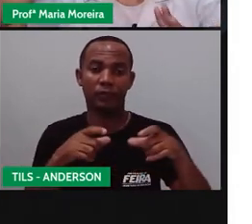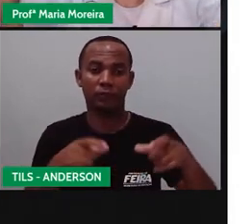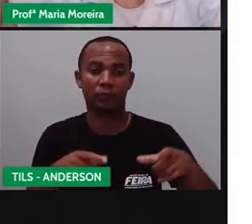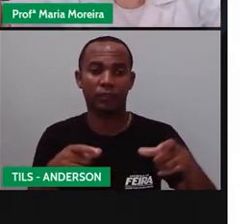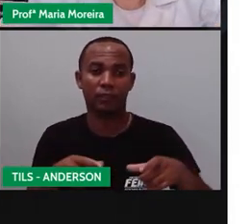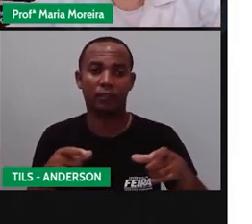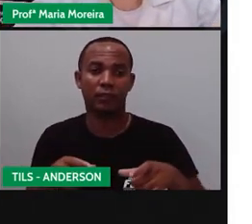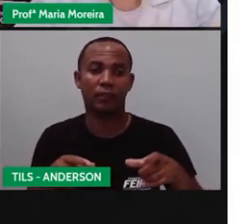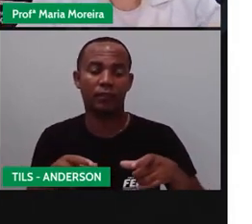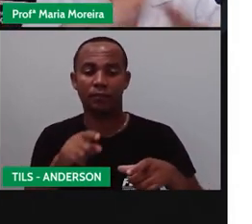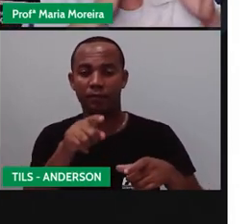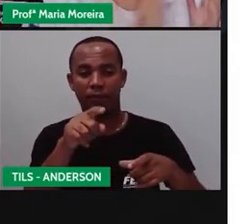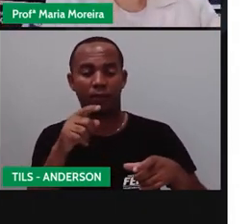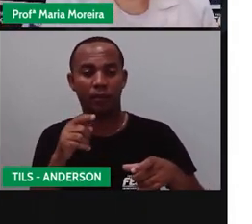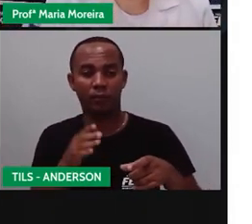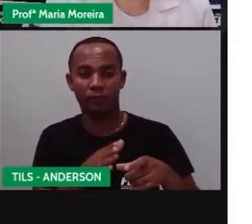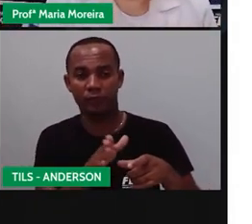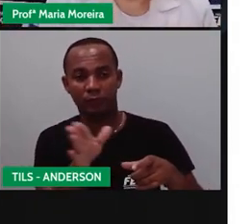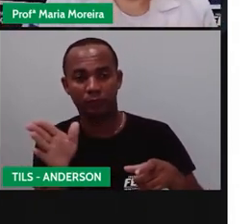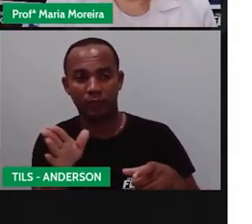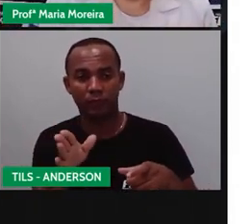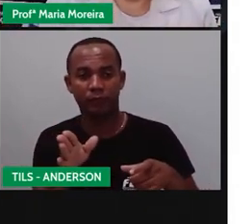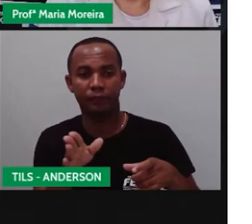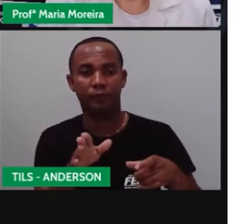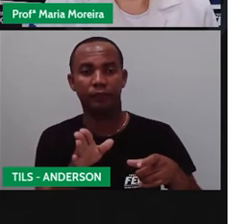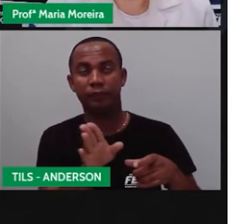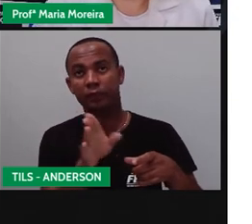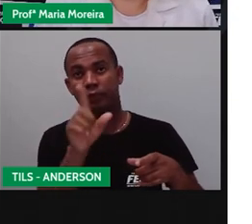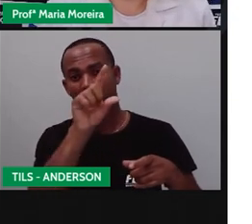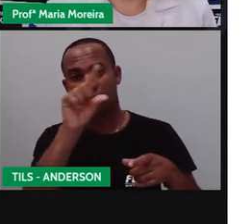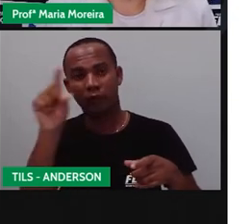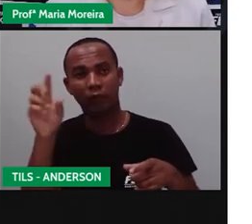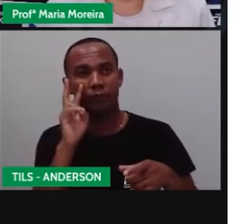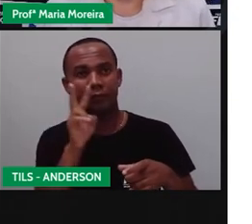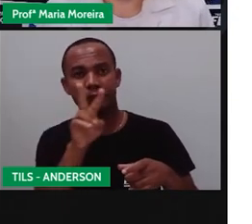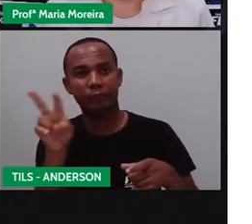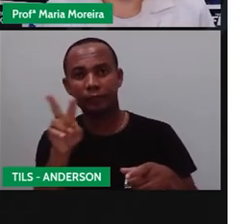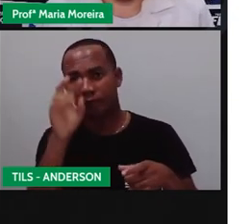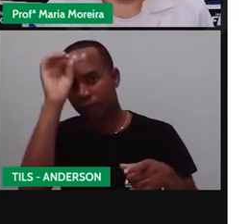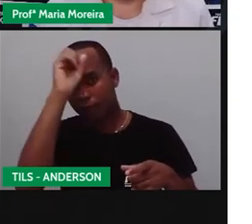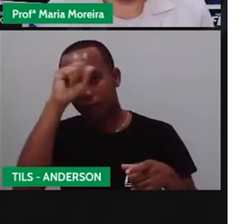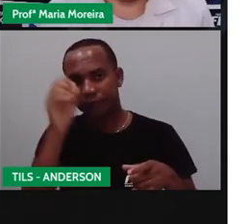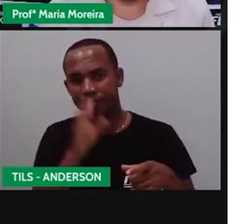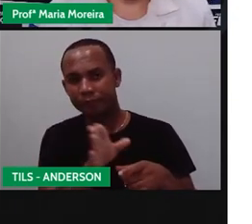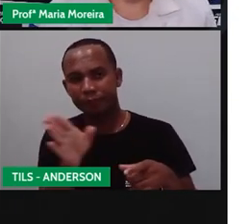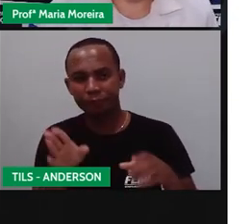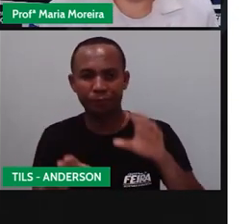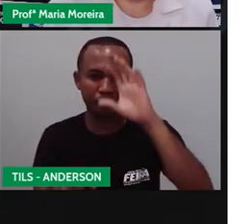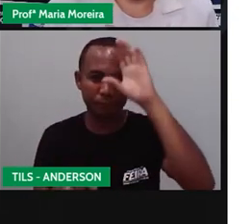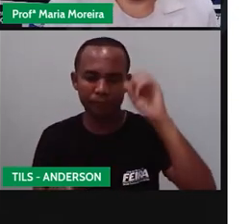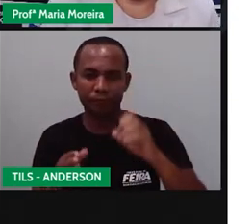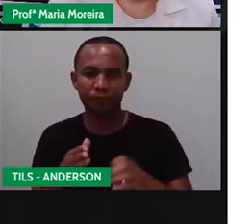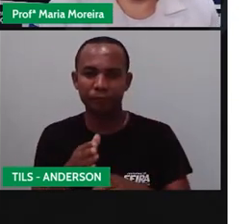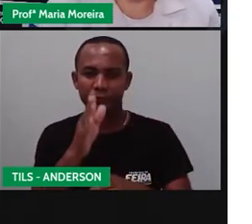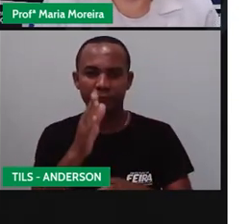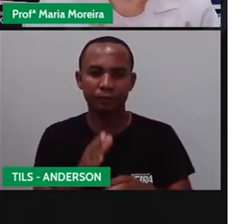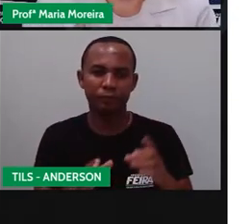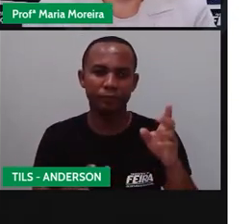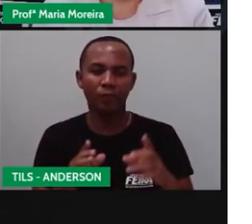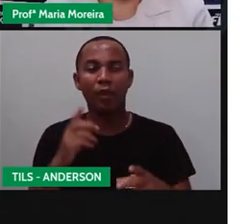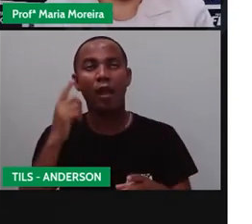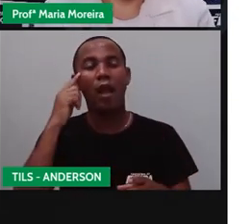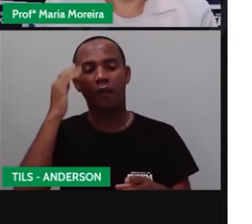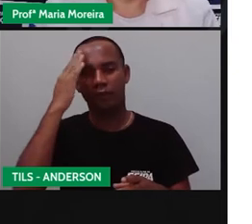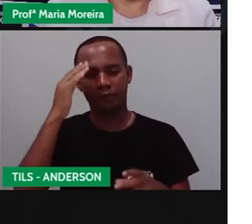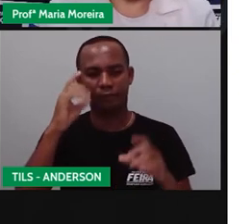tal, se você dobrar aqui, você vai para tal lugar. Então, as placas, os sinais de trânsito, existem o quê? Sinais verbais